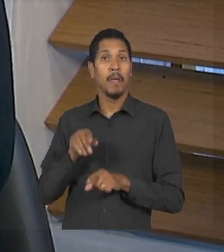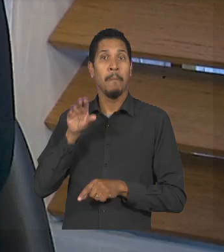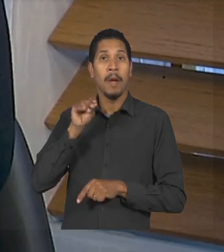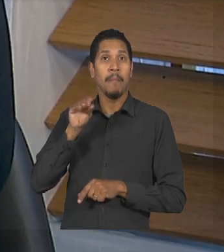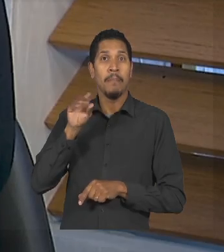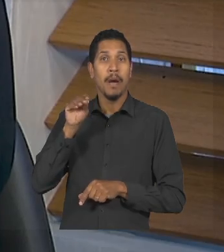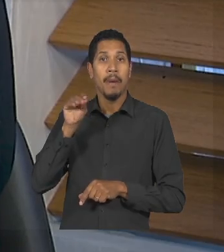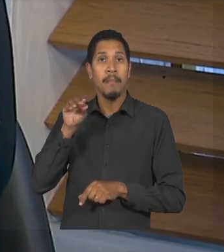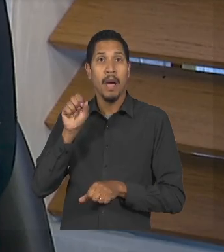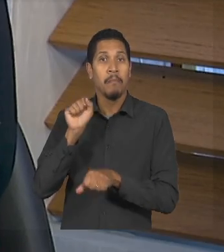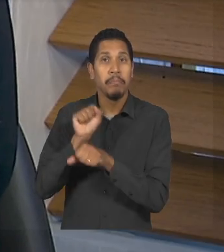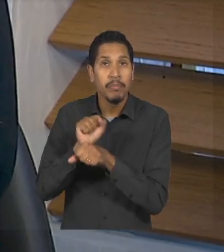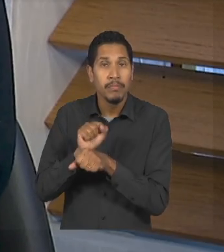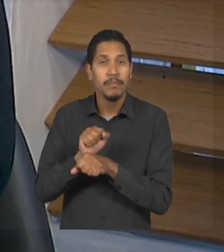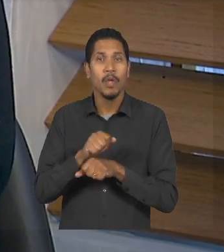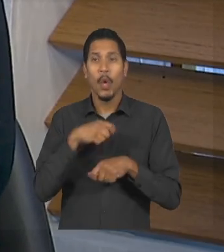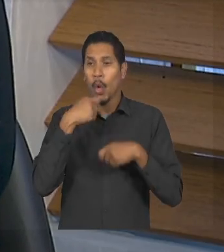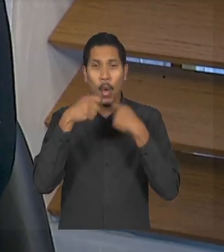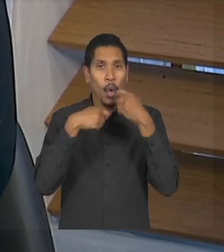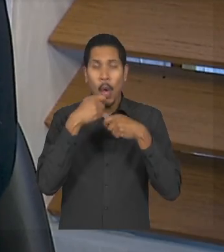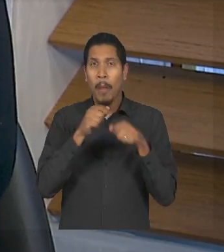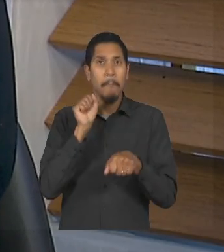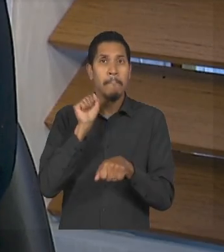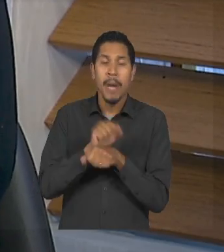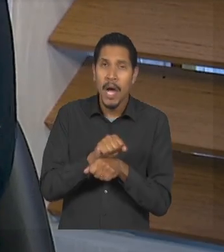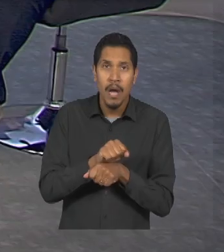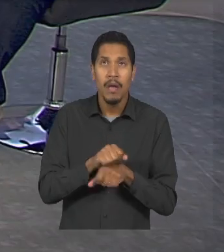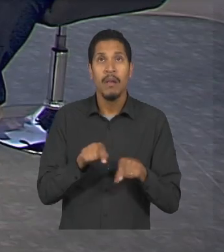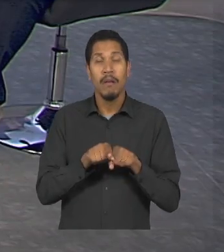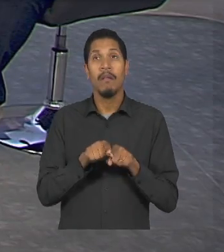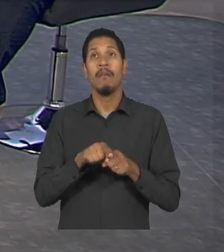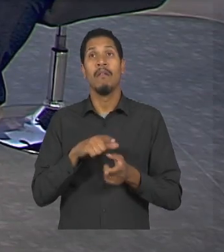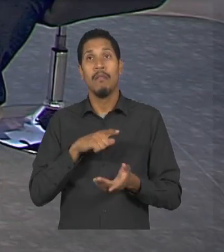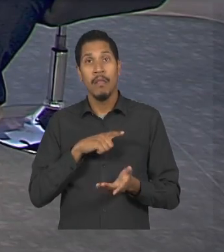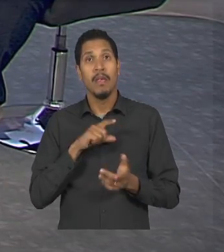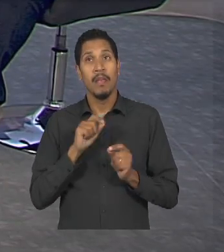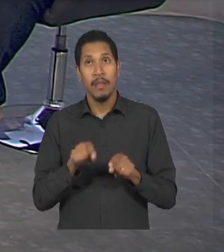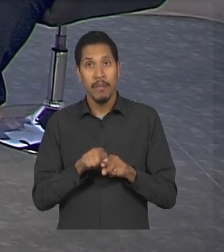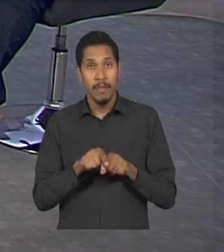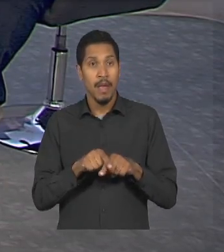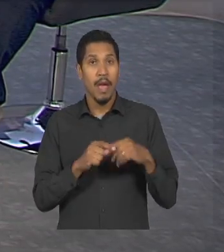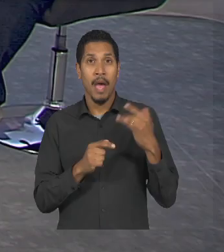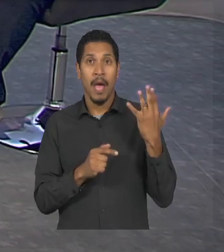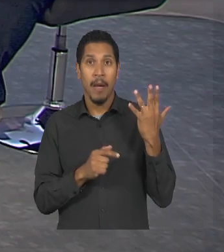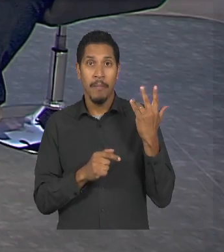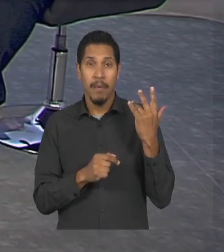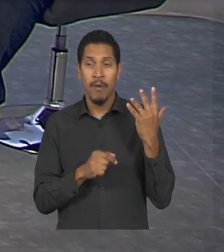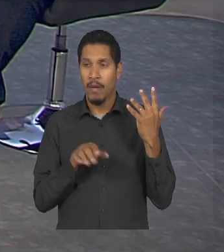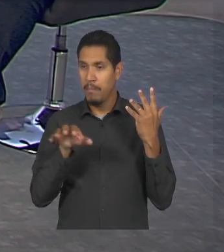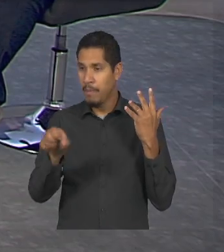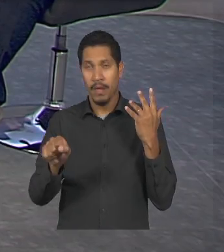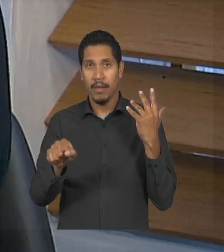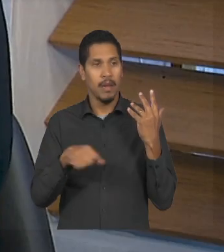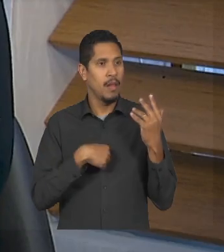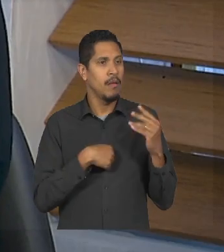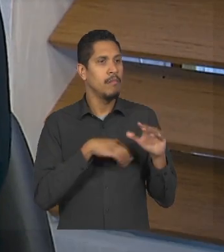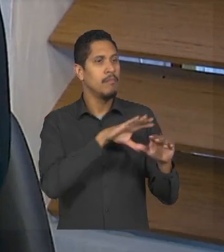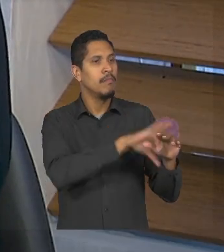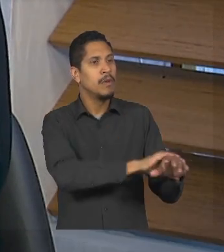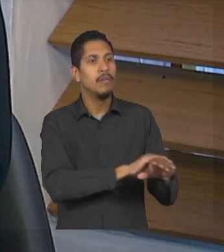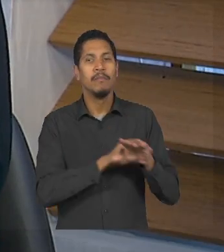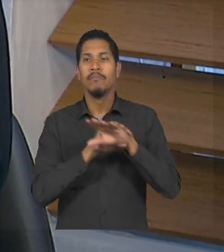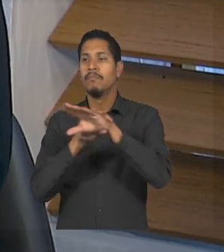parou de comer começou a levar as nossas mãos até os objetos que ele